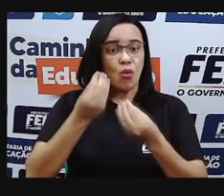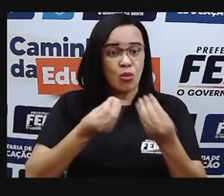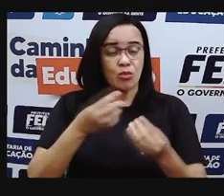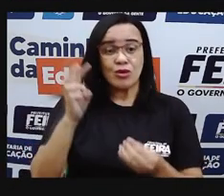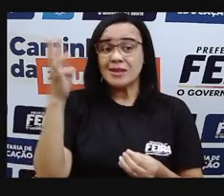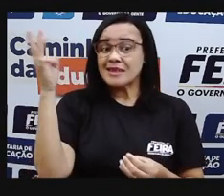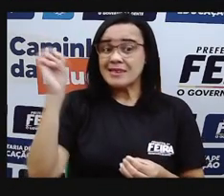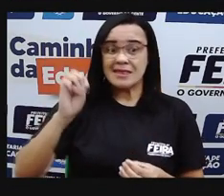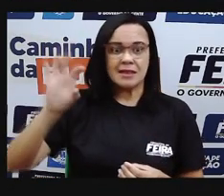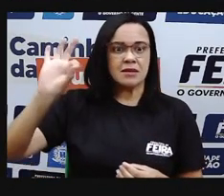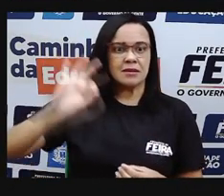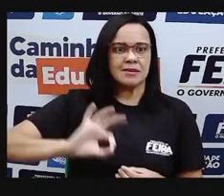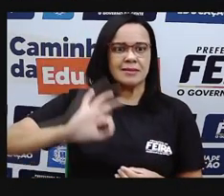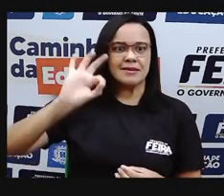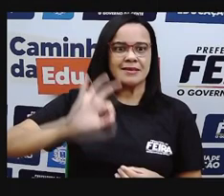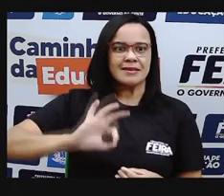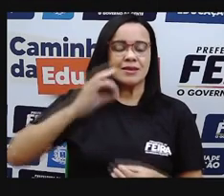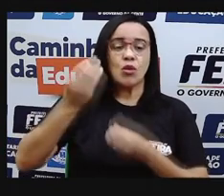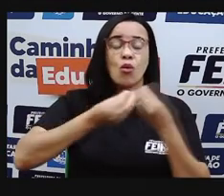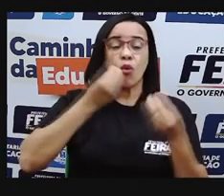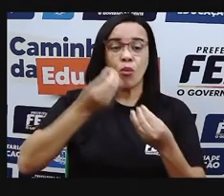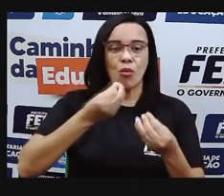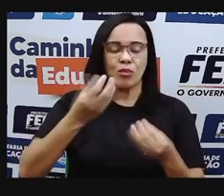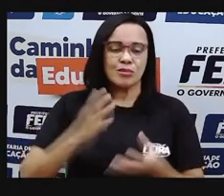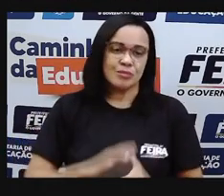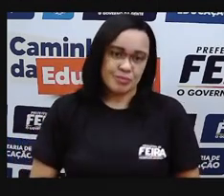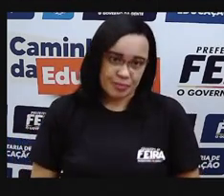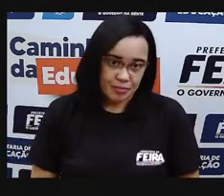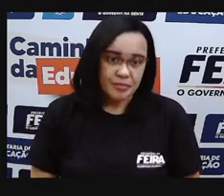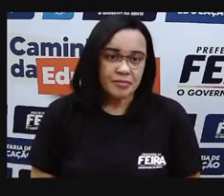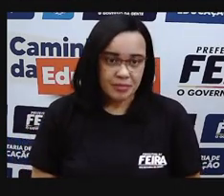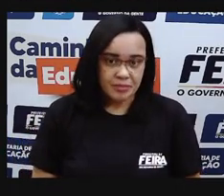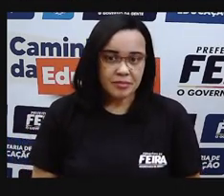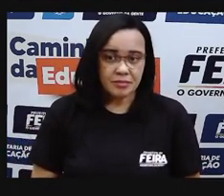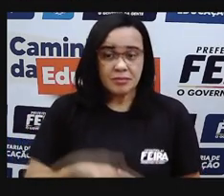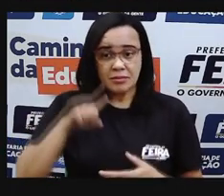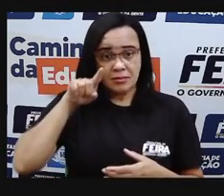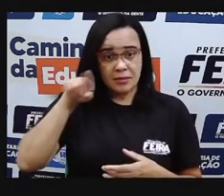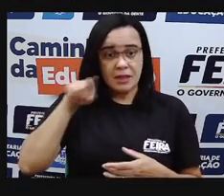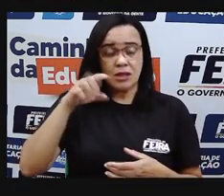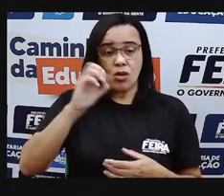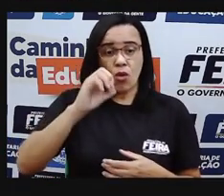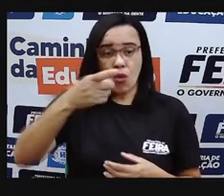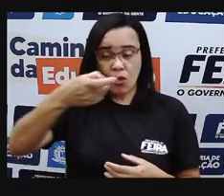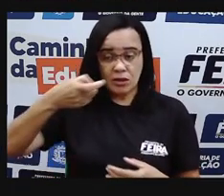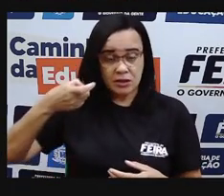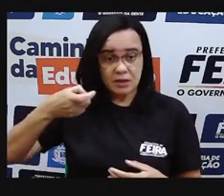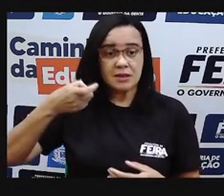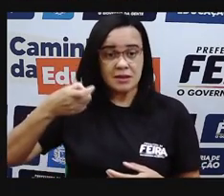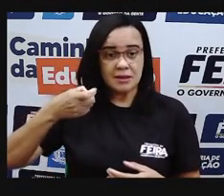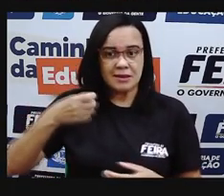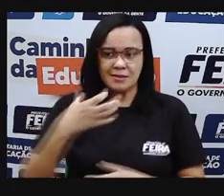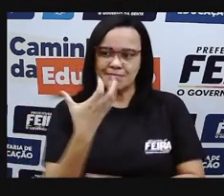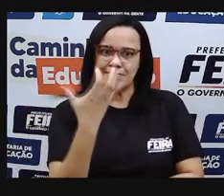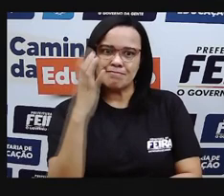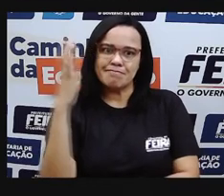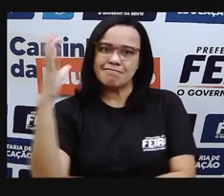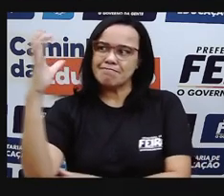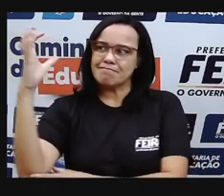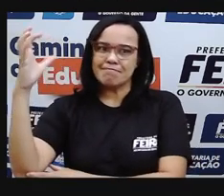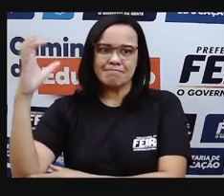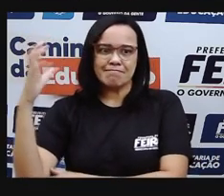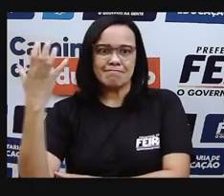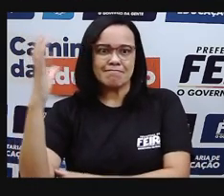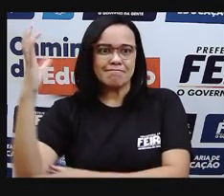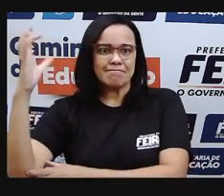% desse oxigênio, desse gás oxigênio, ele vai estar, ser